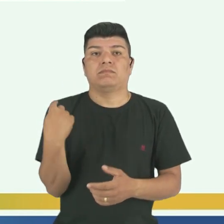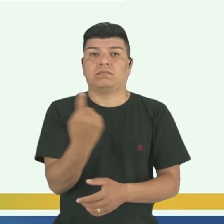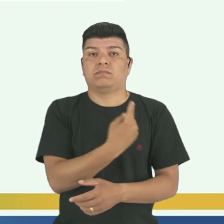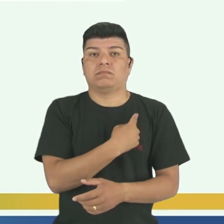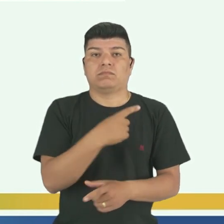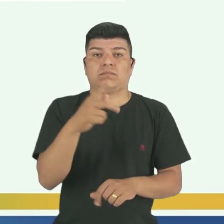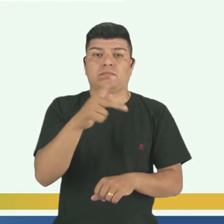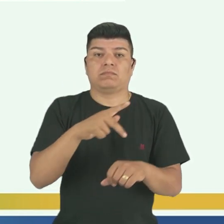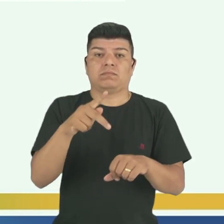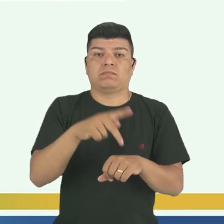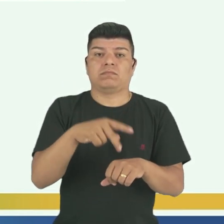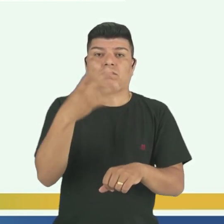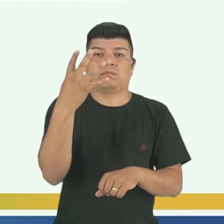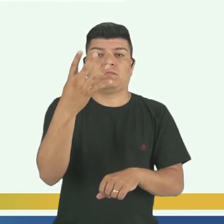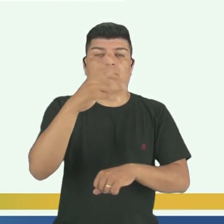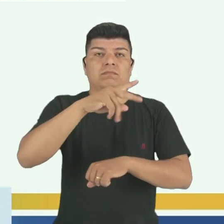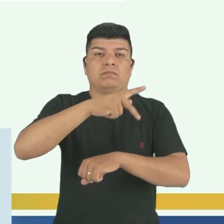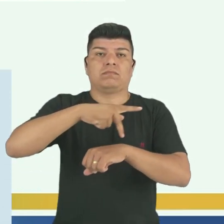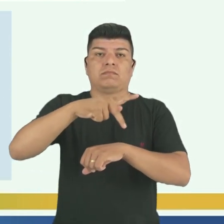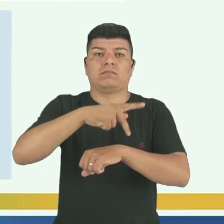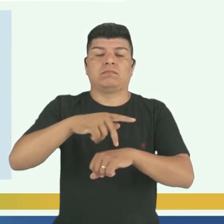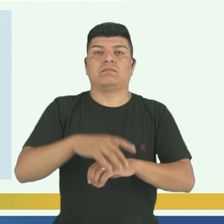país, 4 fuso horários.